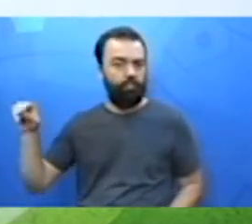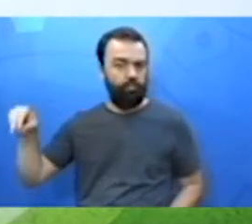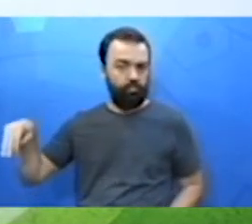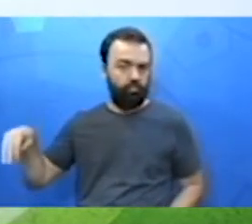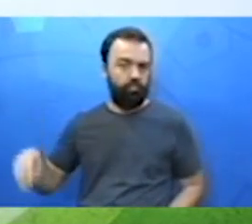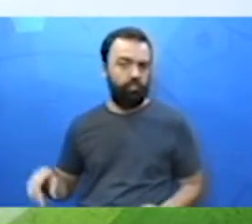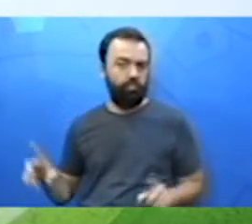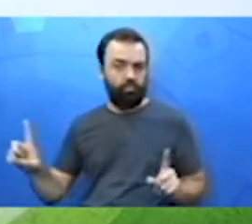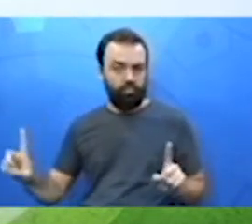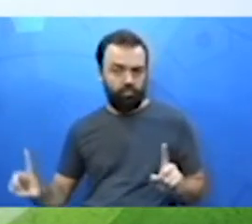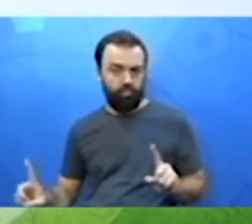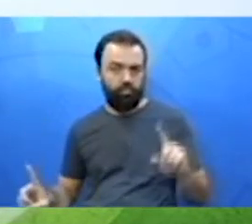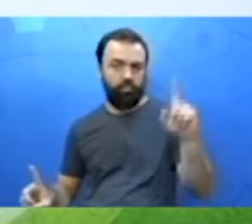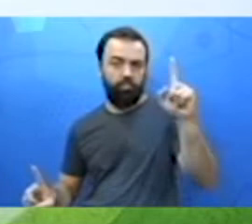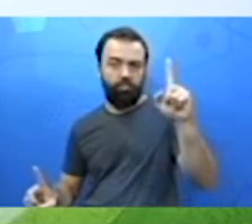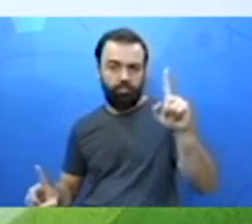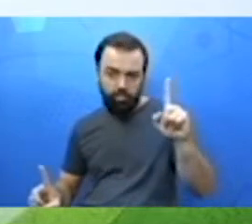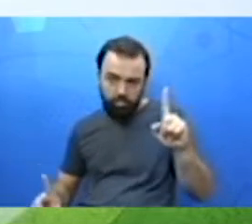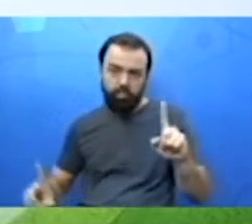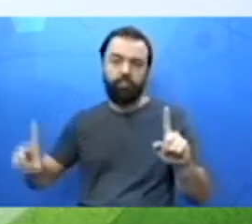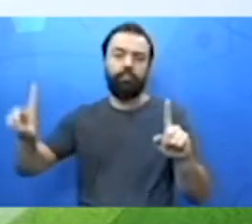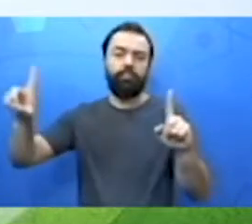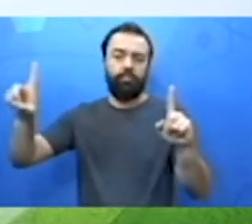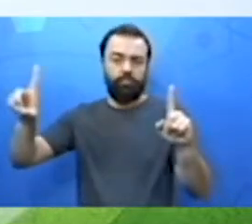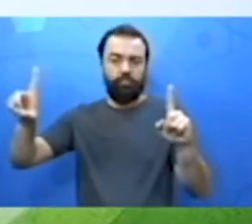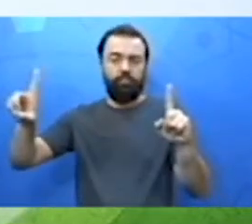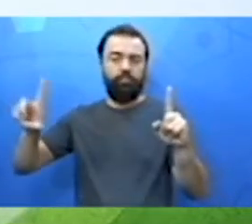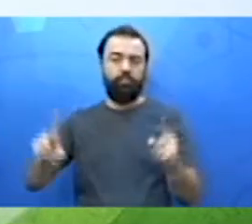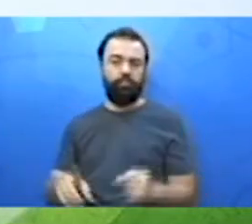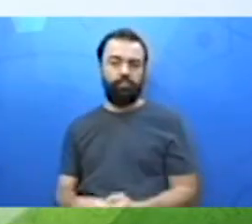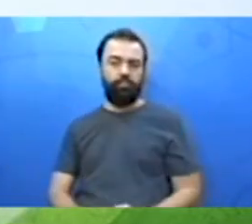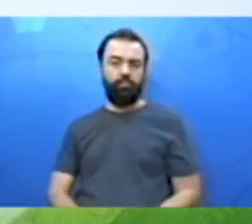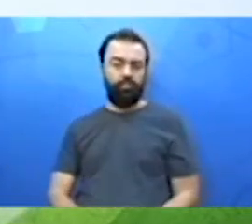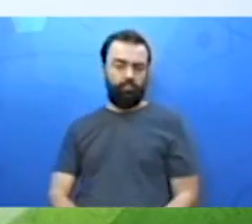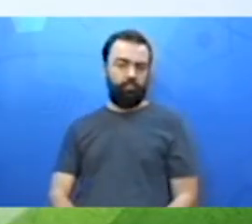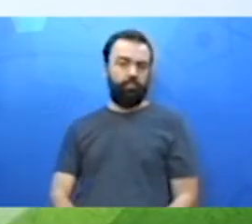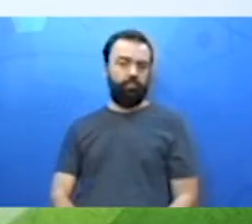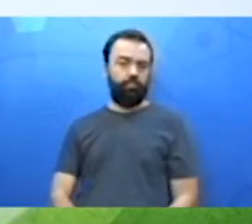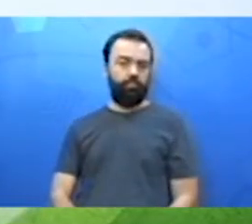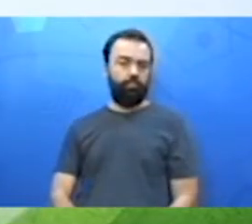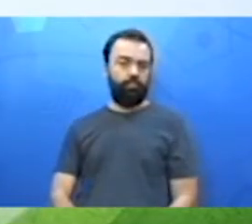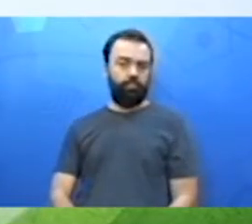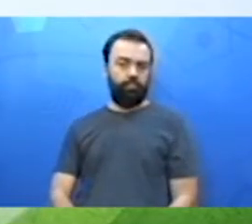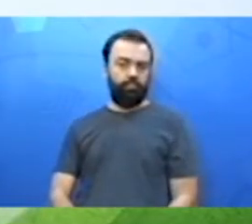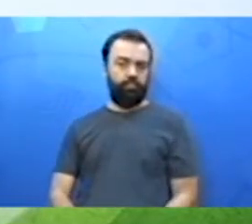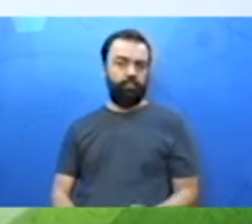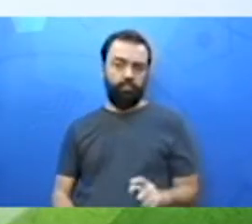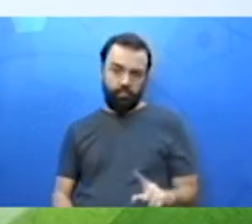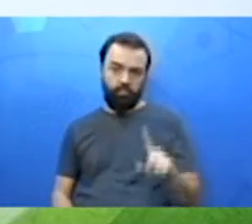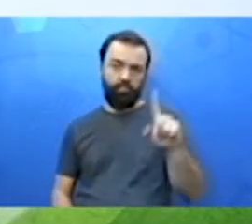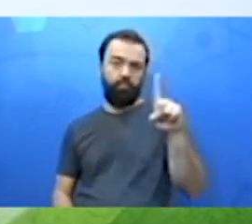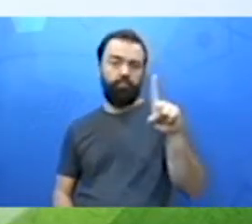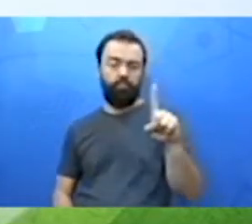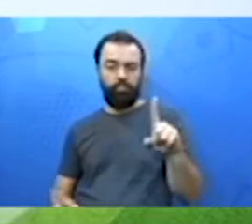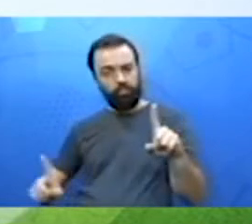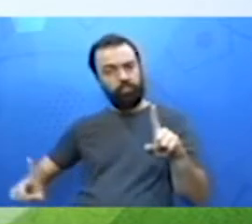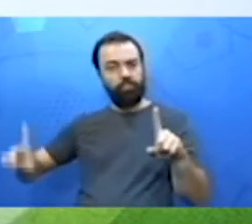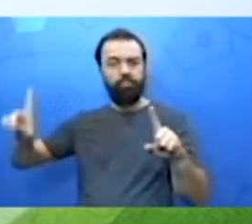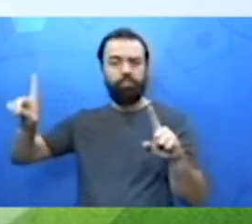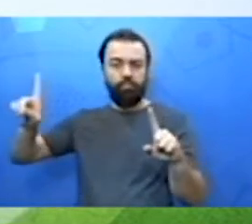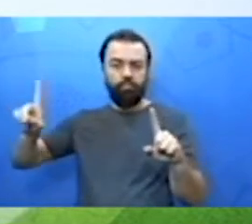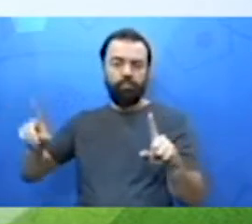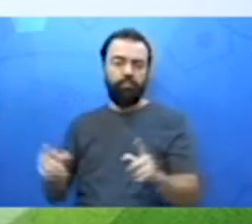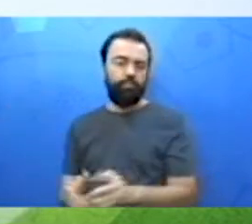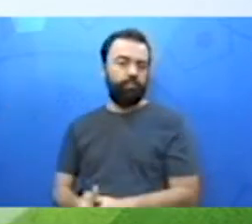isso. Dobrou de um lado, dobrou do outro. Tá bom? Aumentou de um lado, aumentou do